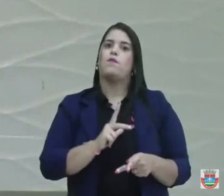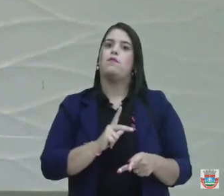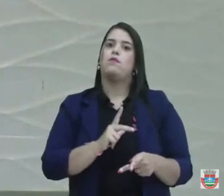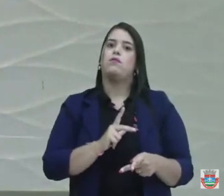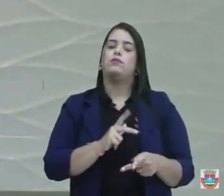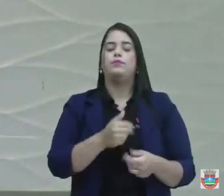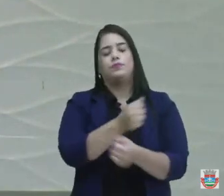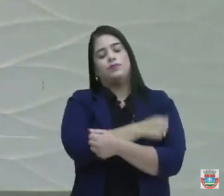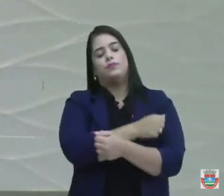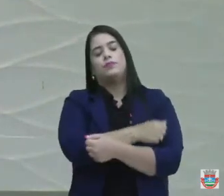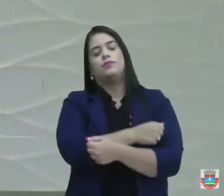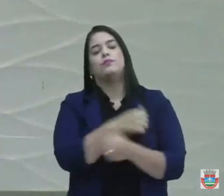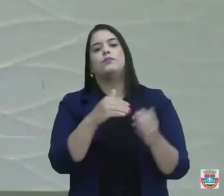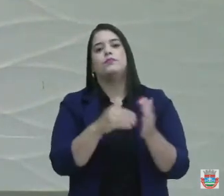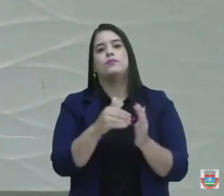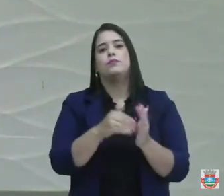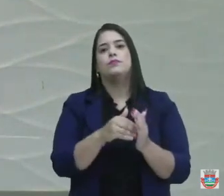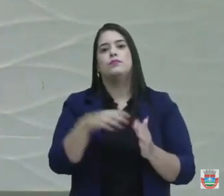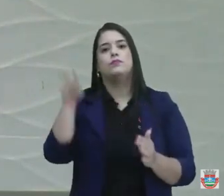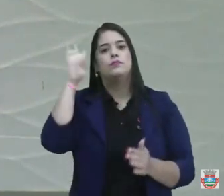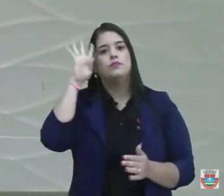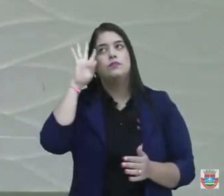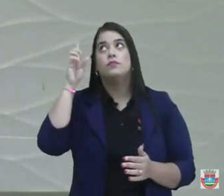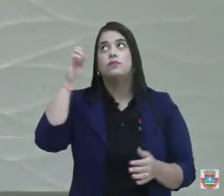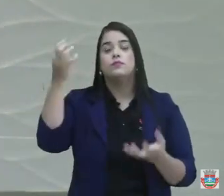Um abraço e até a próxima quarta-feira se Deus assim nos permitir.